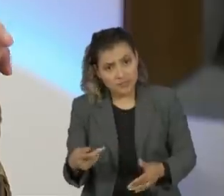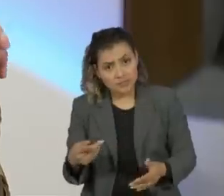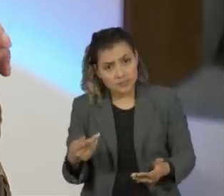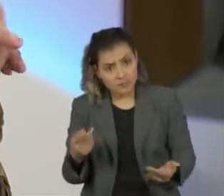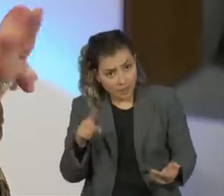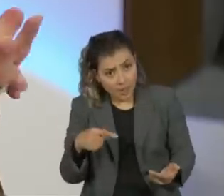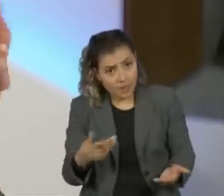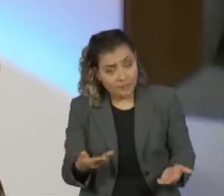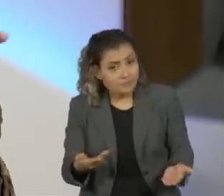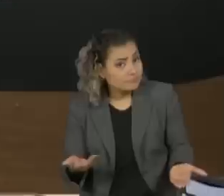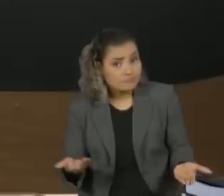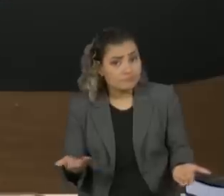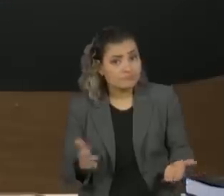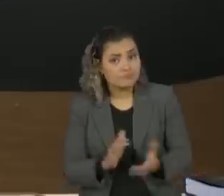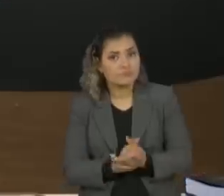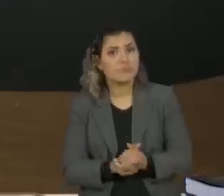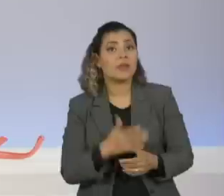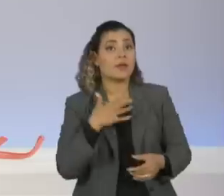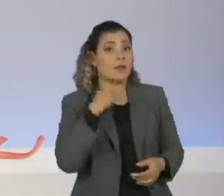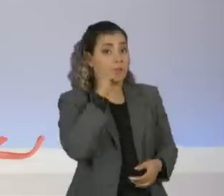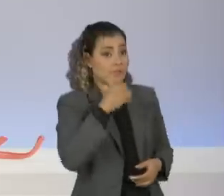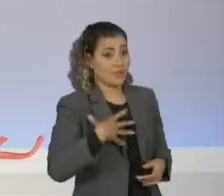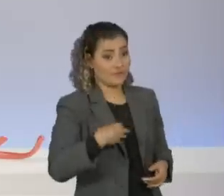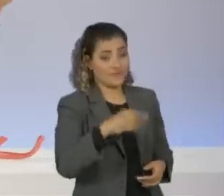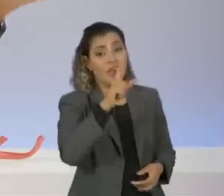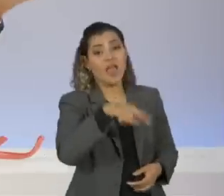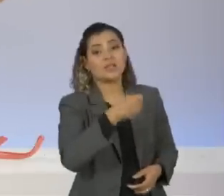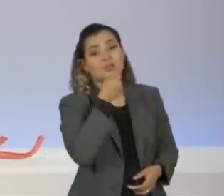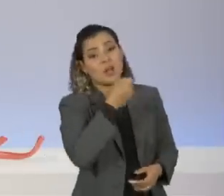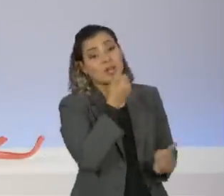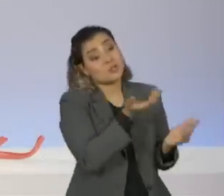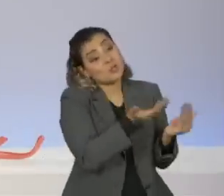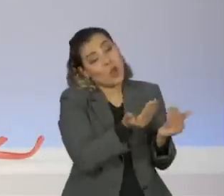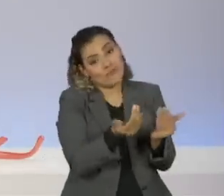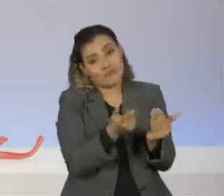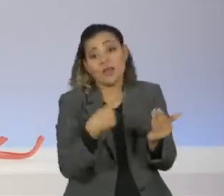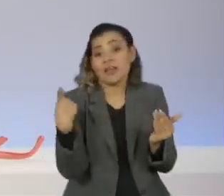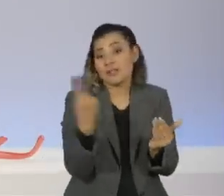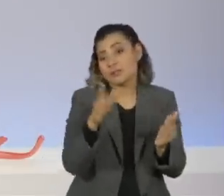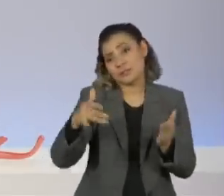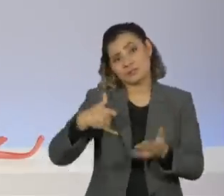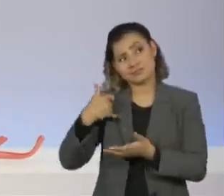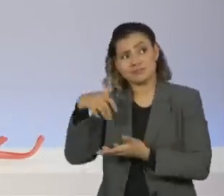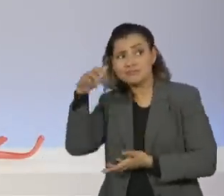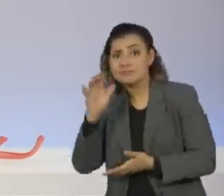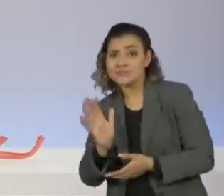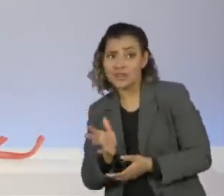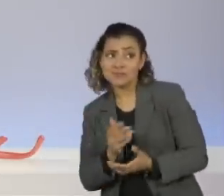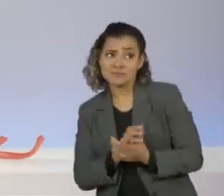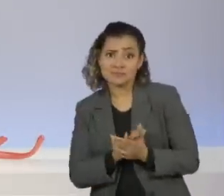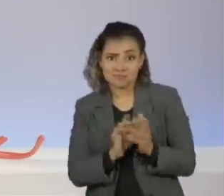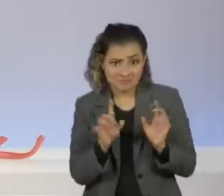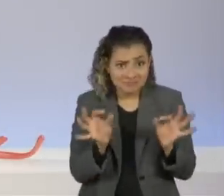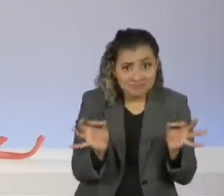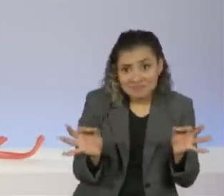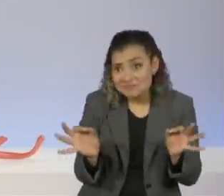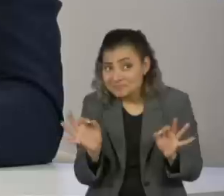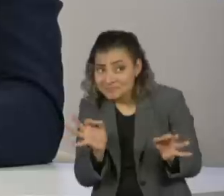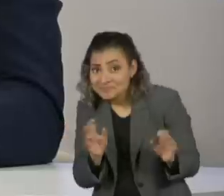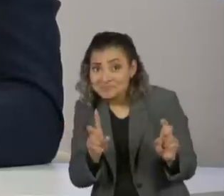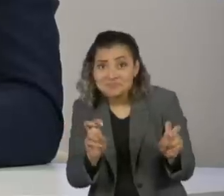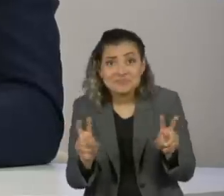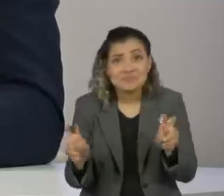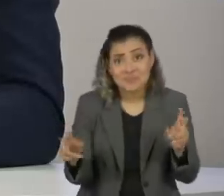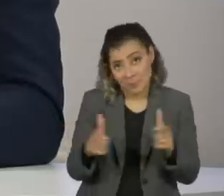É. Né? Lobão, minha filha que é jornalista, Nita Efrani, e é jovem, porque a gente aqui é tudo mas já não é tão jovem assim, ela tem vinte e cinco anos,